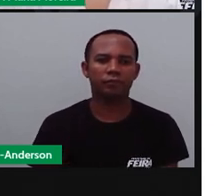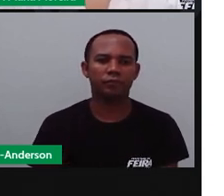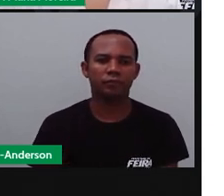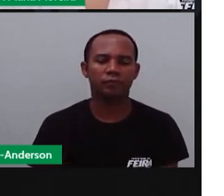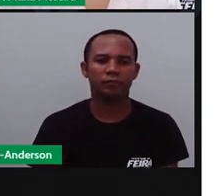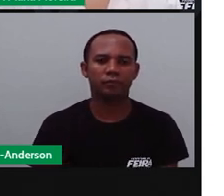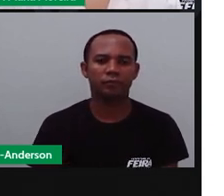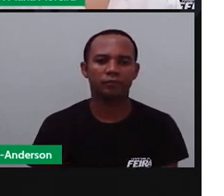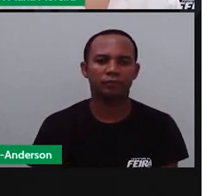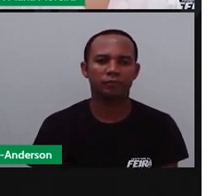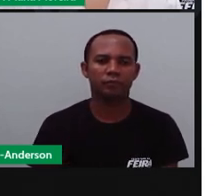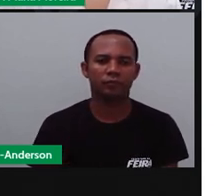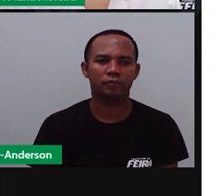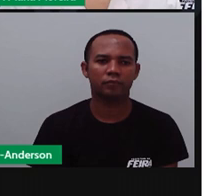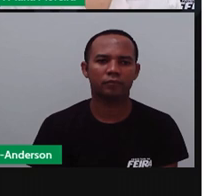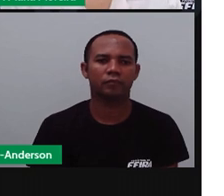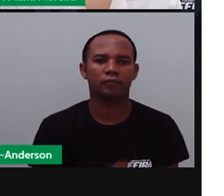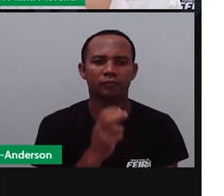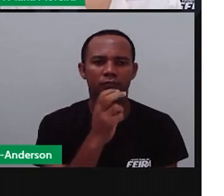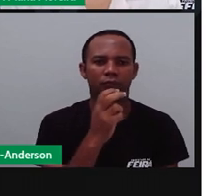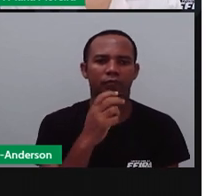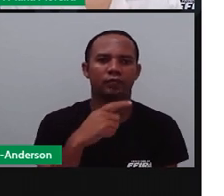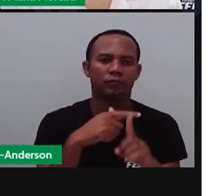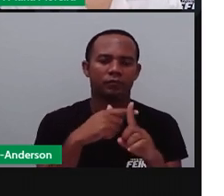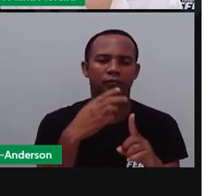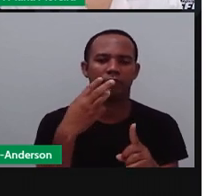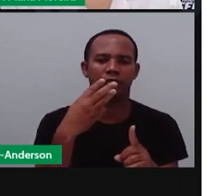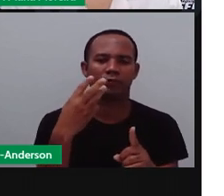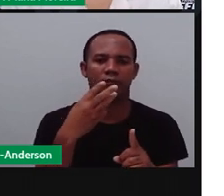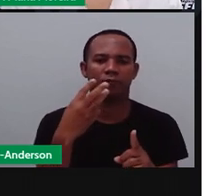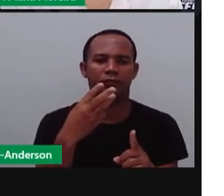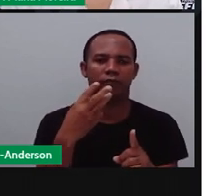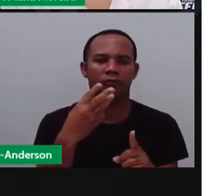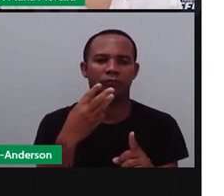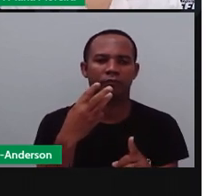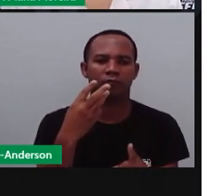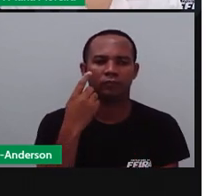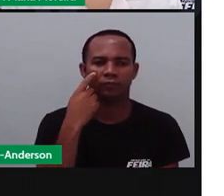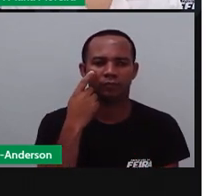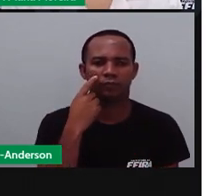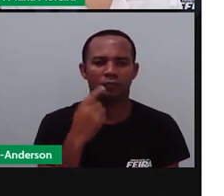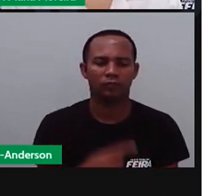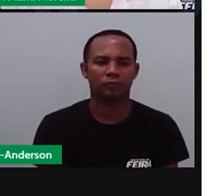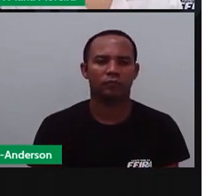Cinco, né? Cinco, três, dá quanto? Ó,